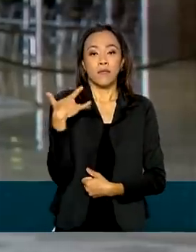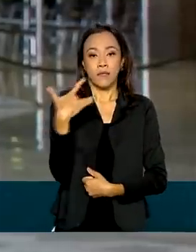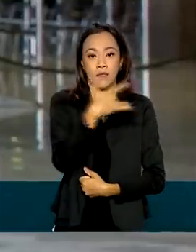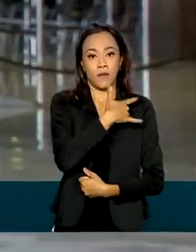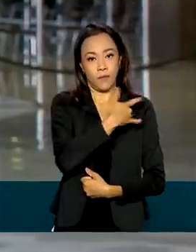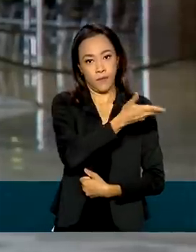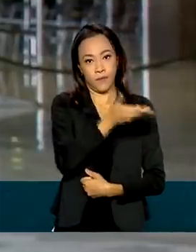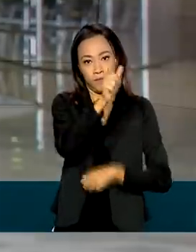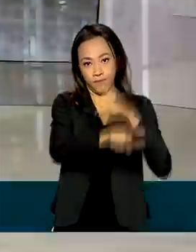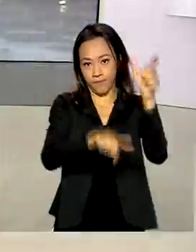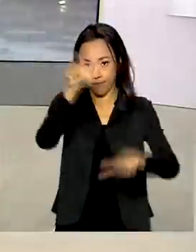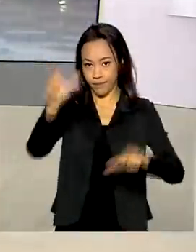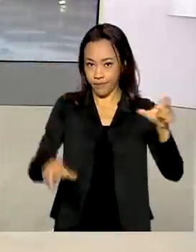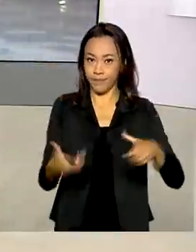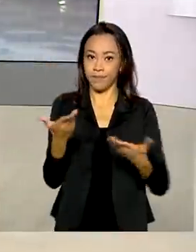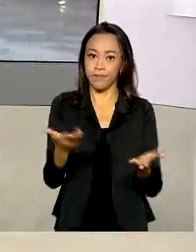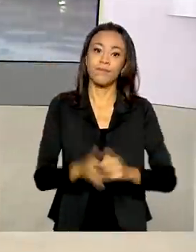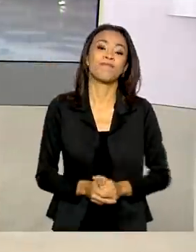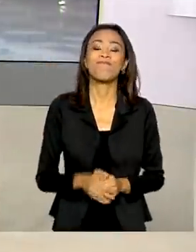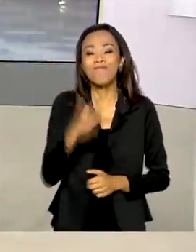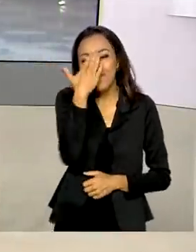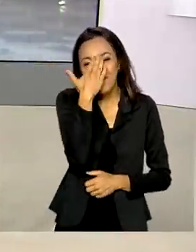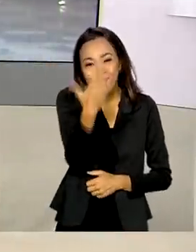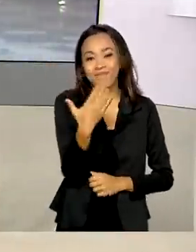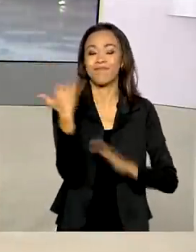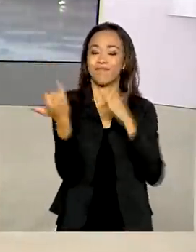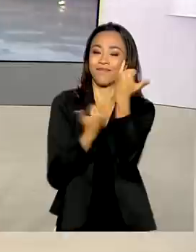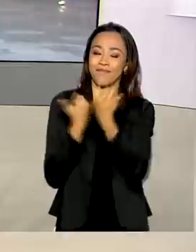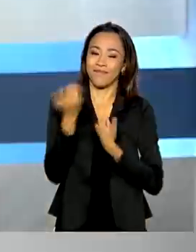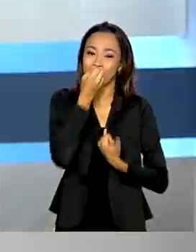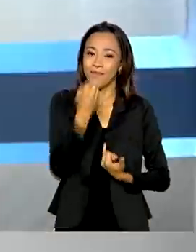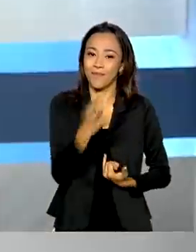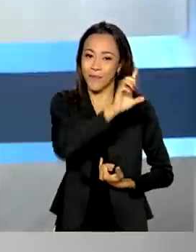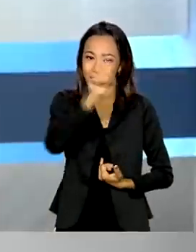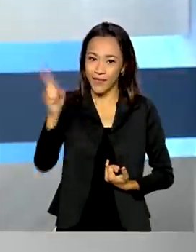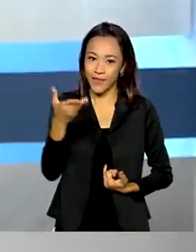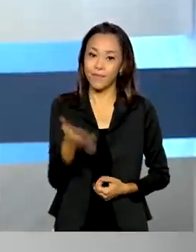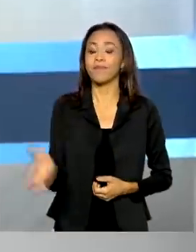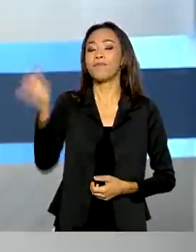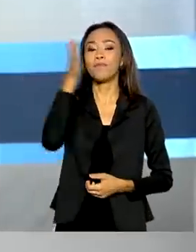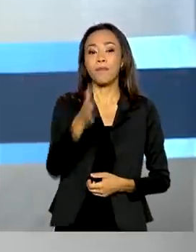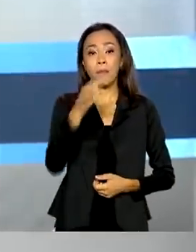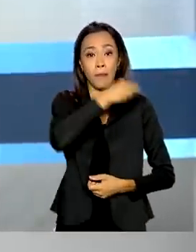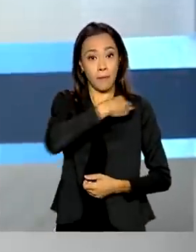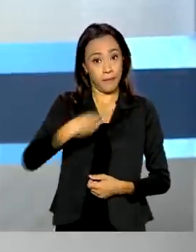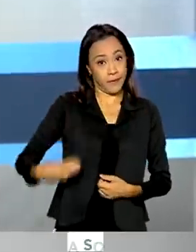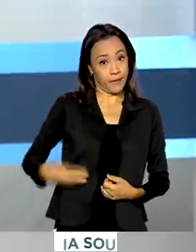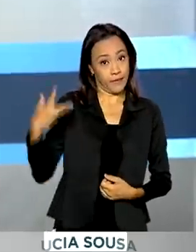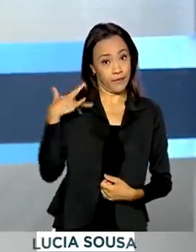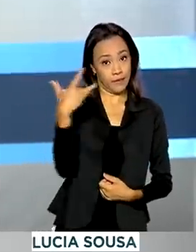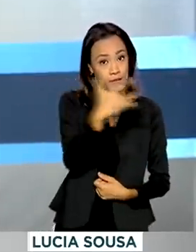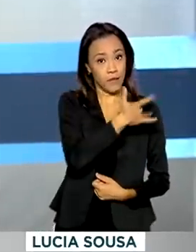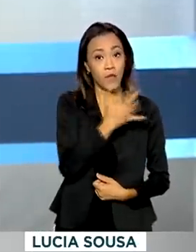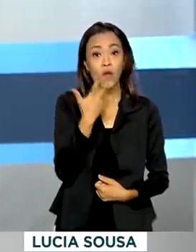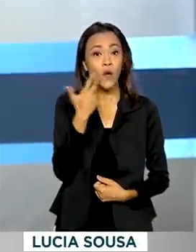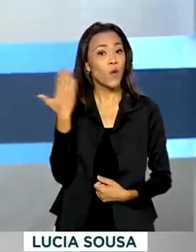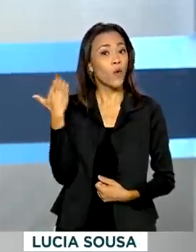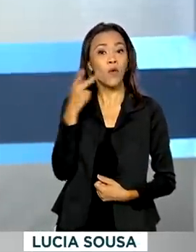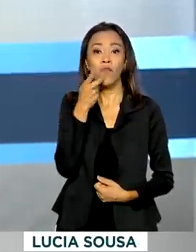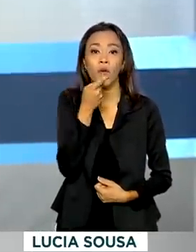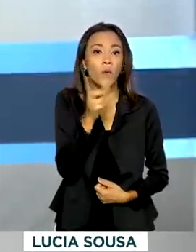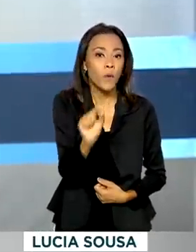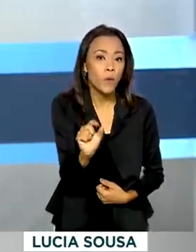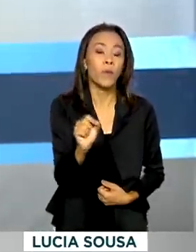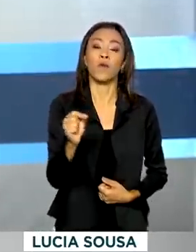a população. Renata? Obrigada, Márcia, pelas suas informações. Bom dia para você. E olha, o ministro da Saúde, Marcelo Queiroga, afirmou que o governo